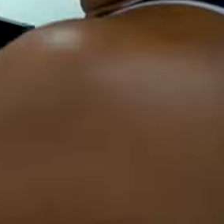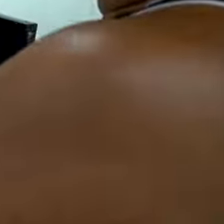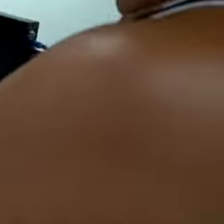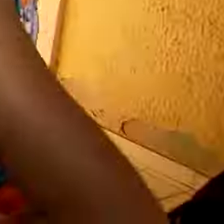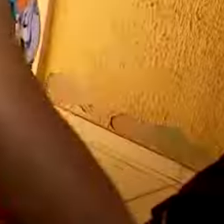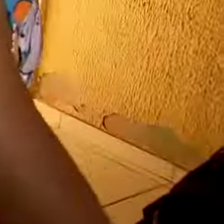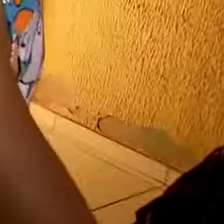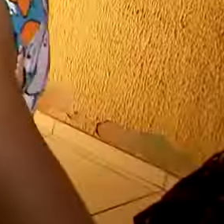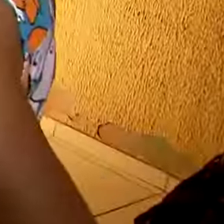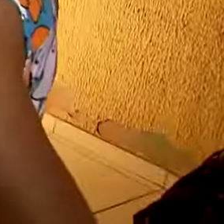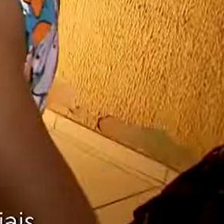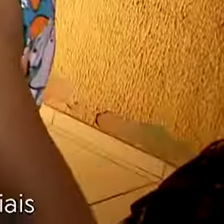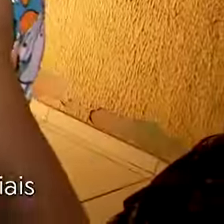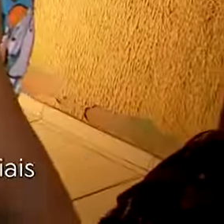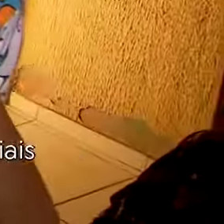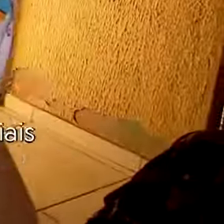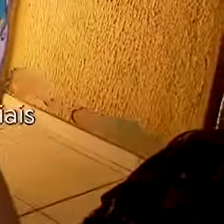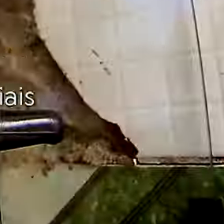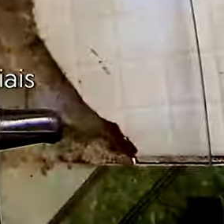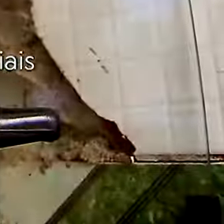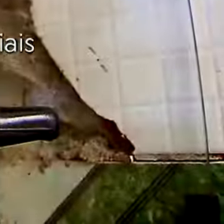Tchau, tchau!